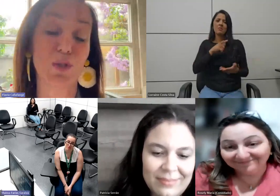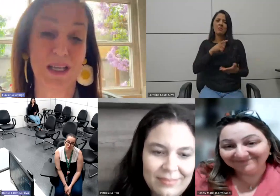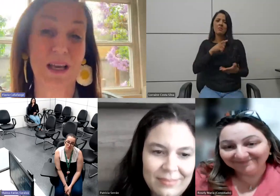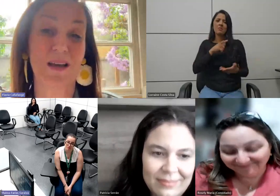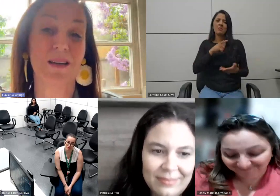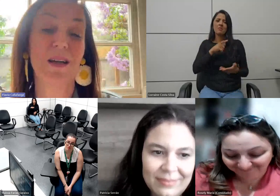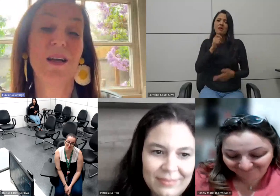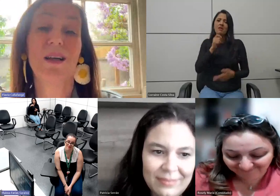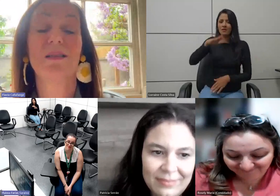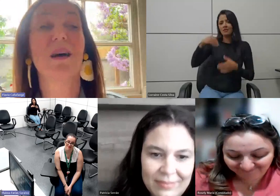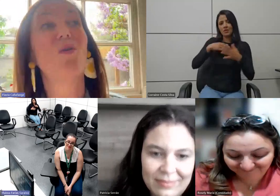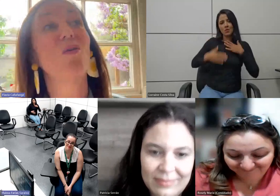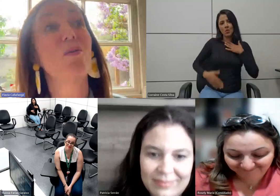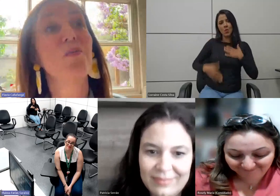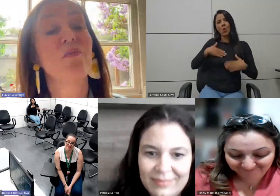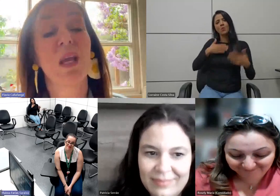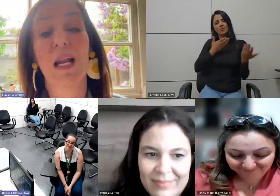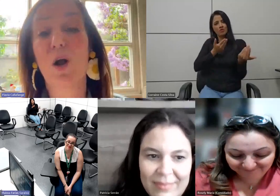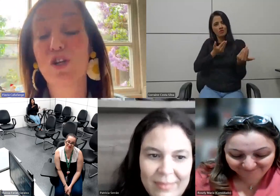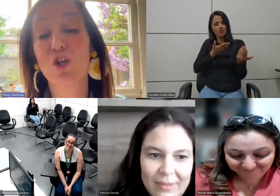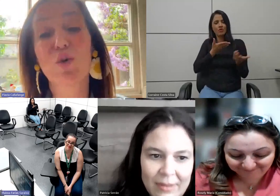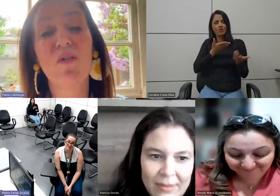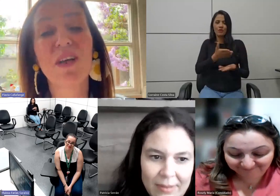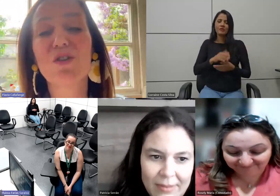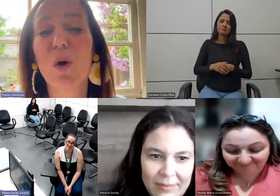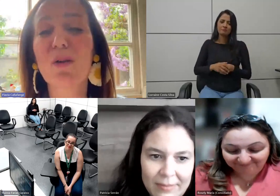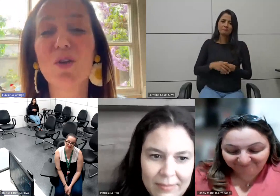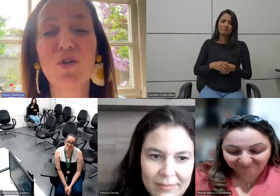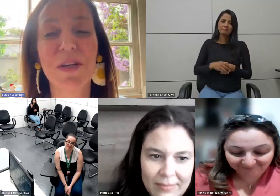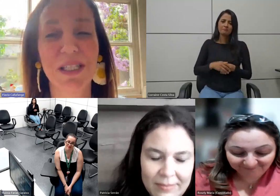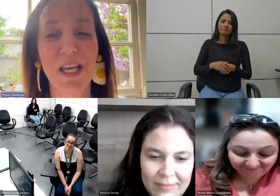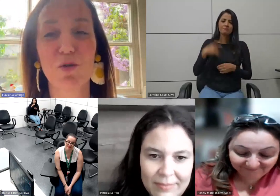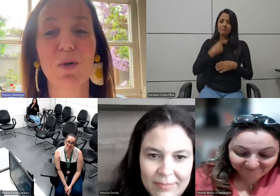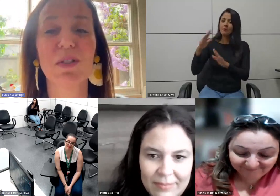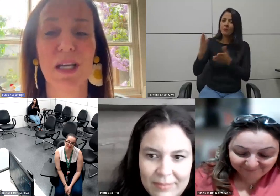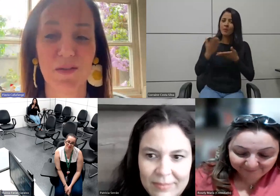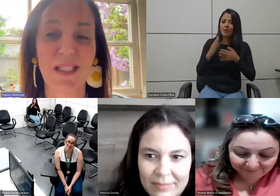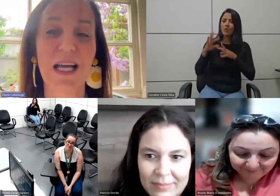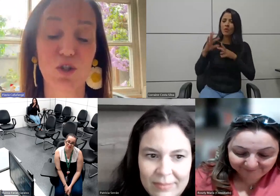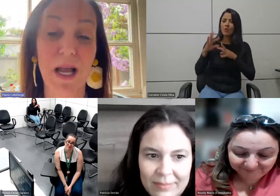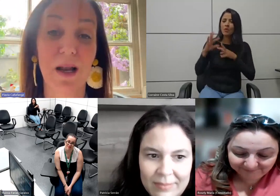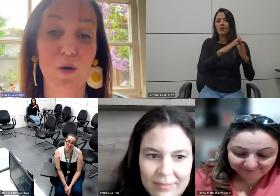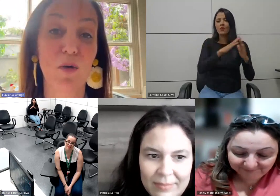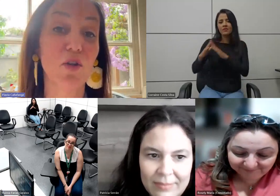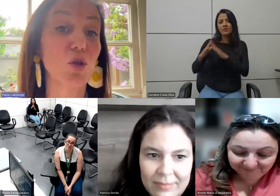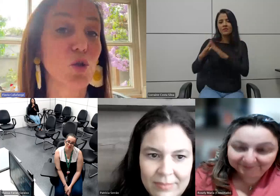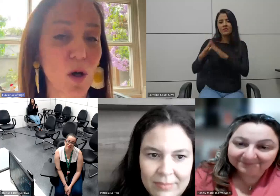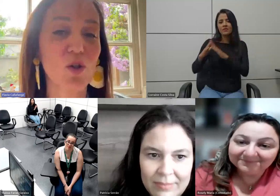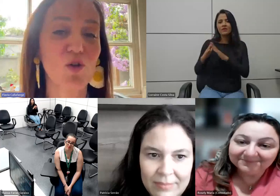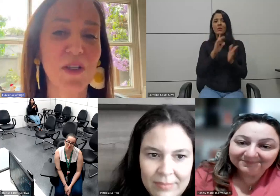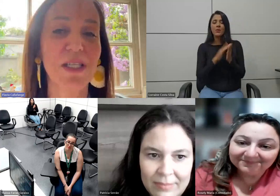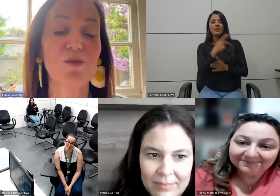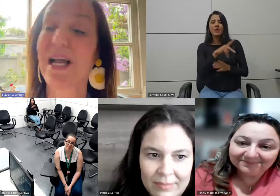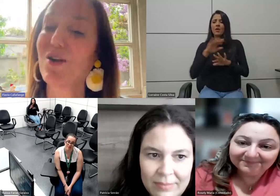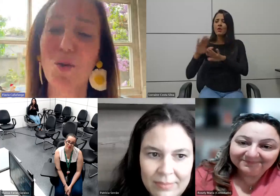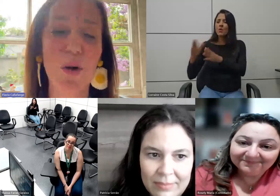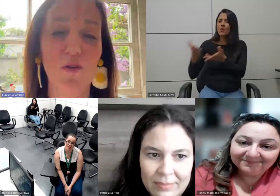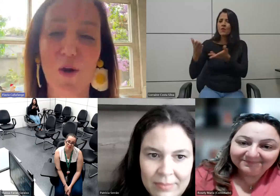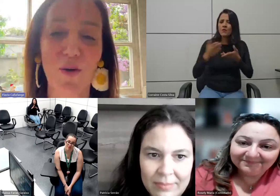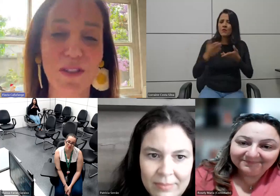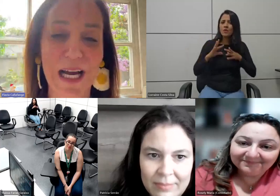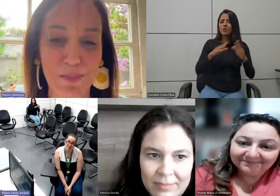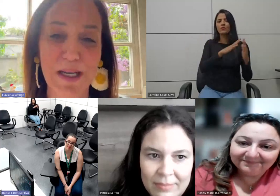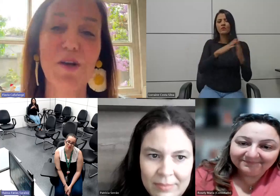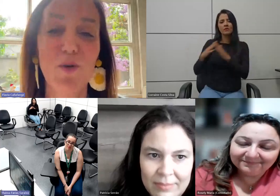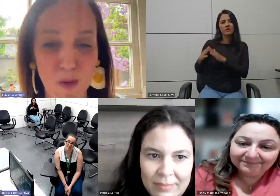num corpo de mocinha então a gente convida todos os vizinhos para os aniversários dela eu convido todos os vizinhos ela